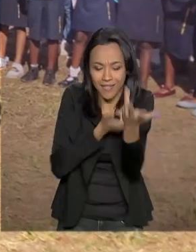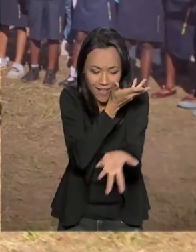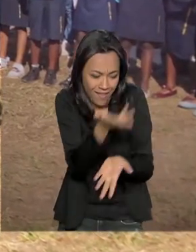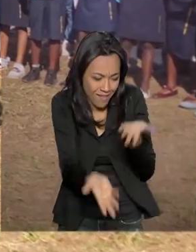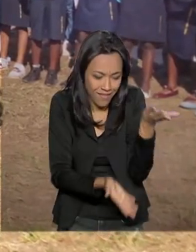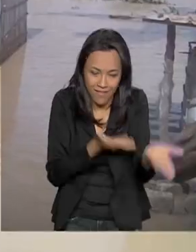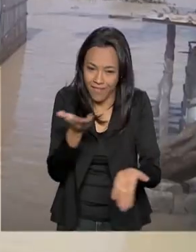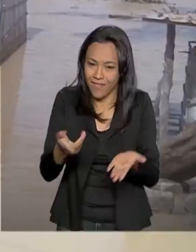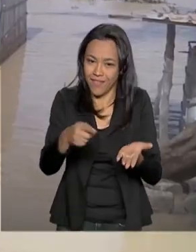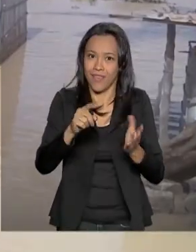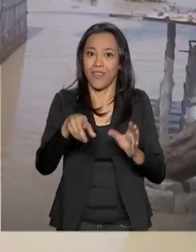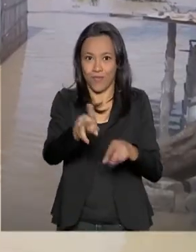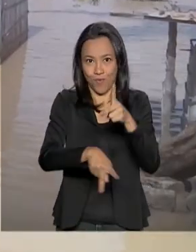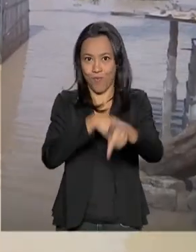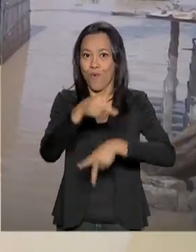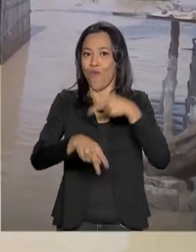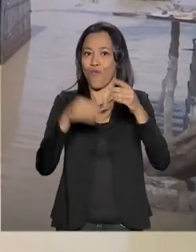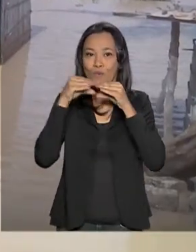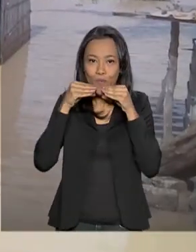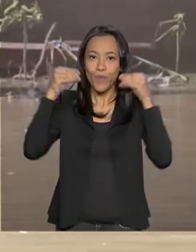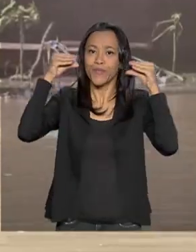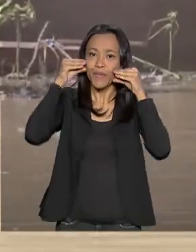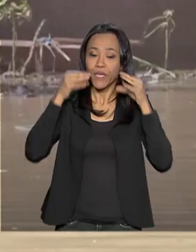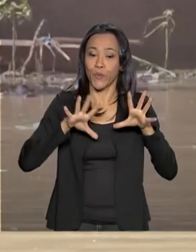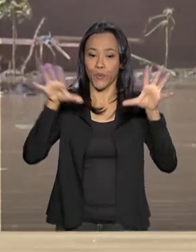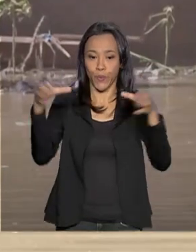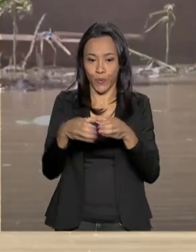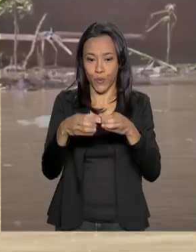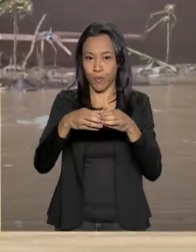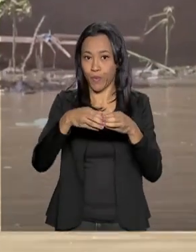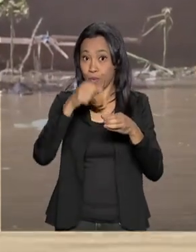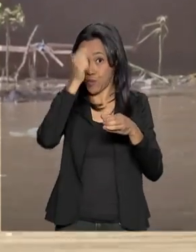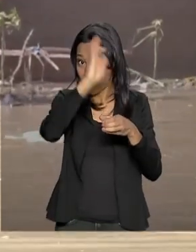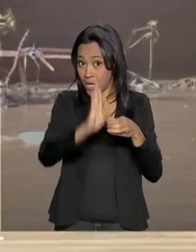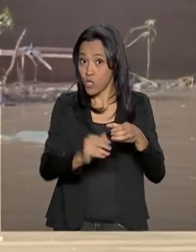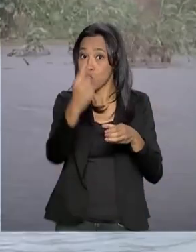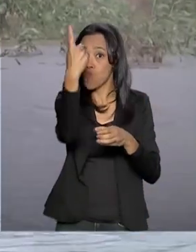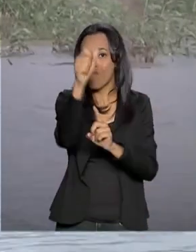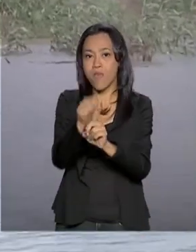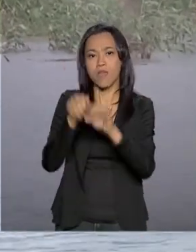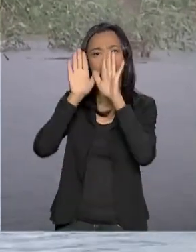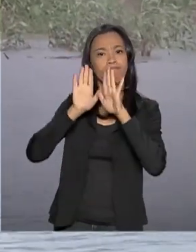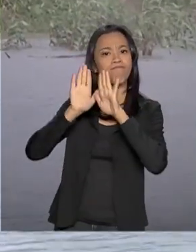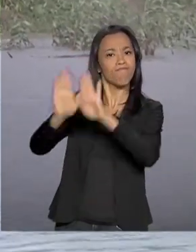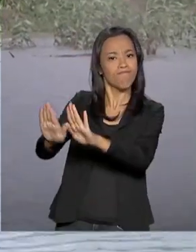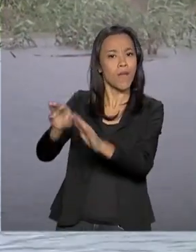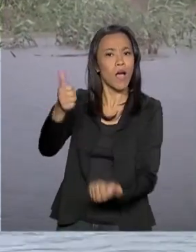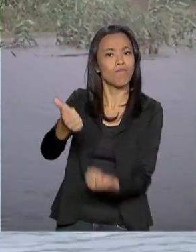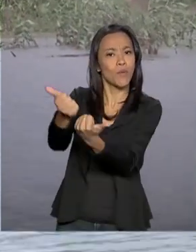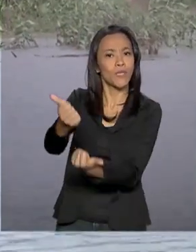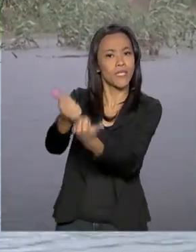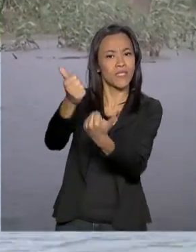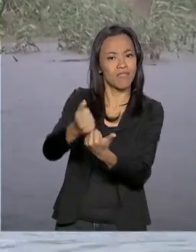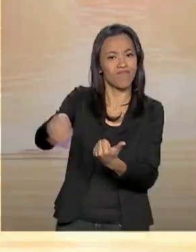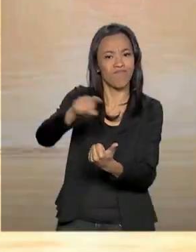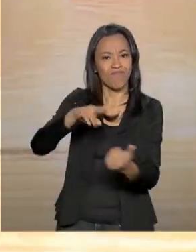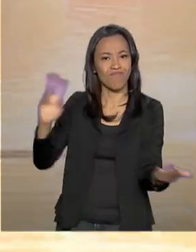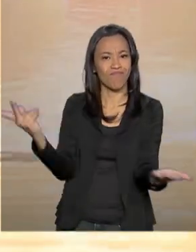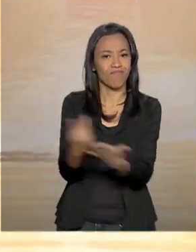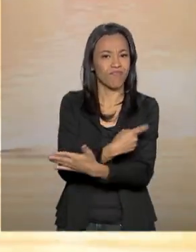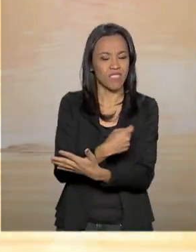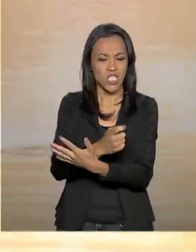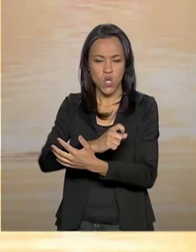moçambicana. Equipes brasileiras começaram a atuar no país há um mês em apoio às vítimas do ciclone Idai,